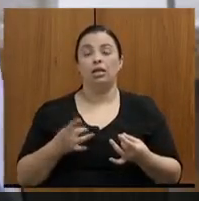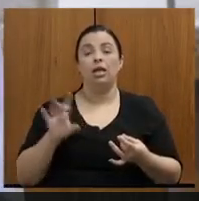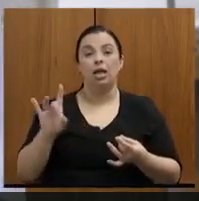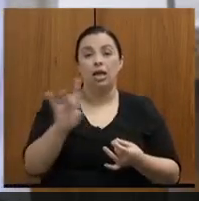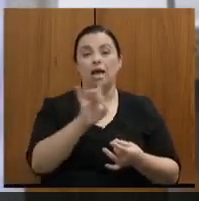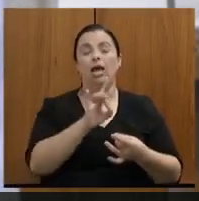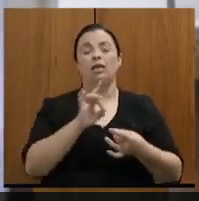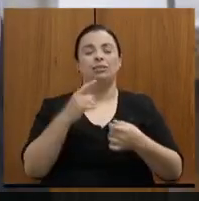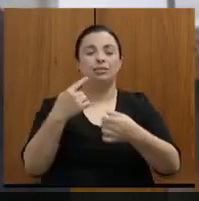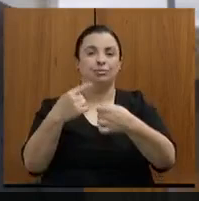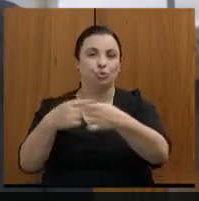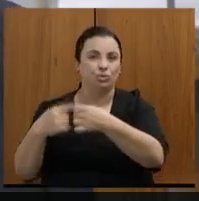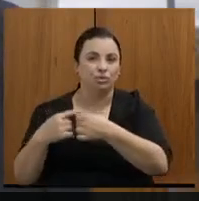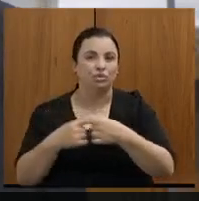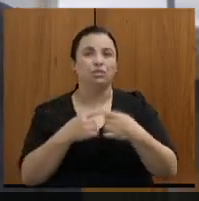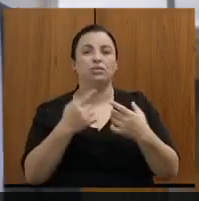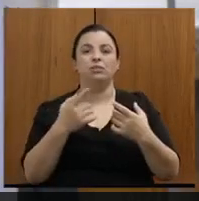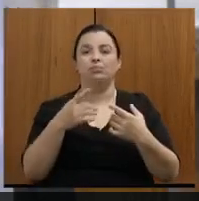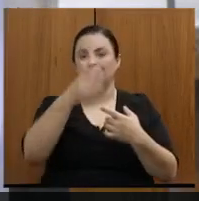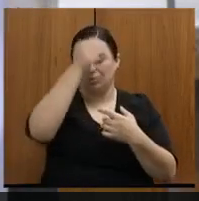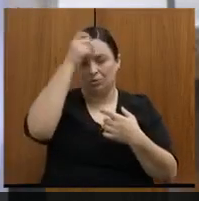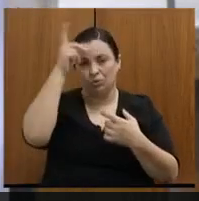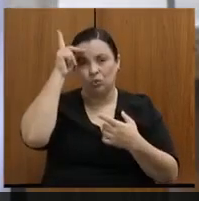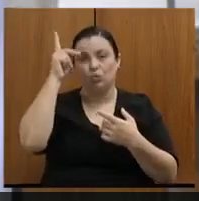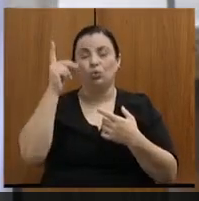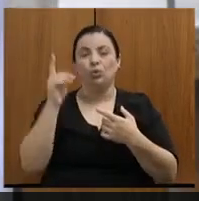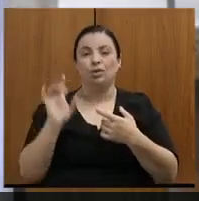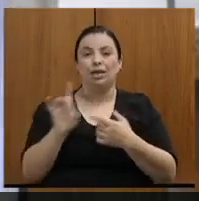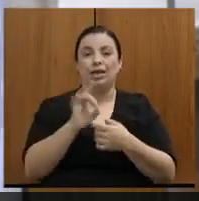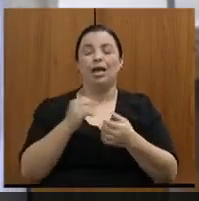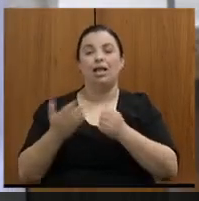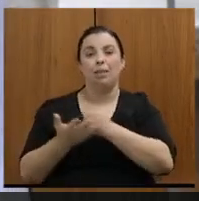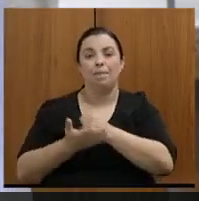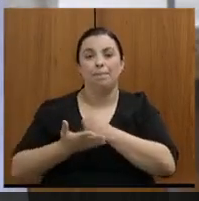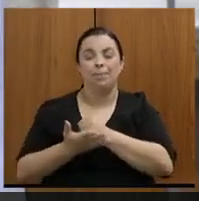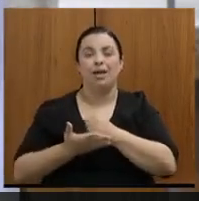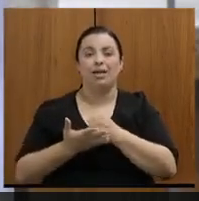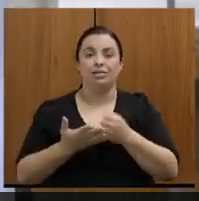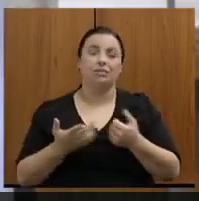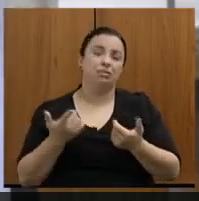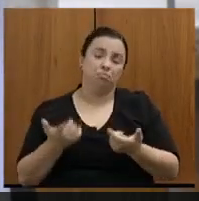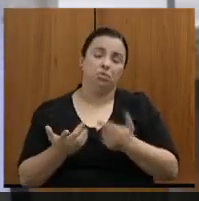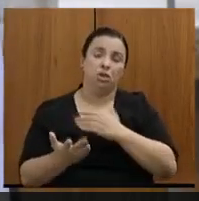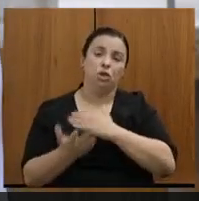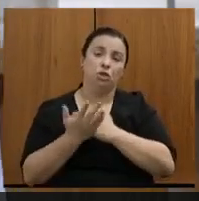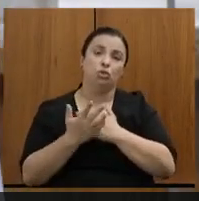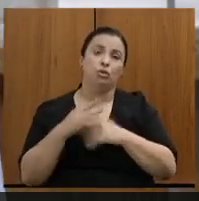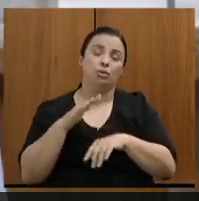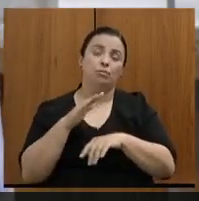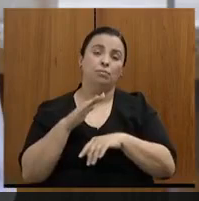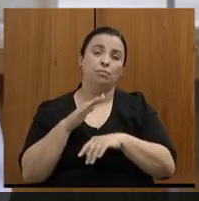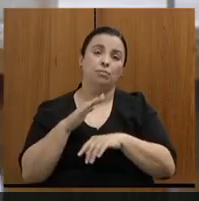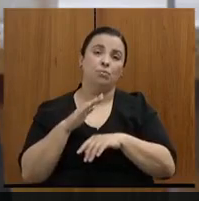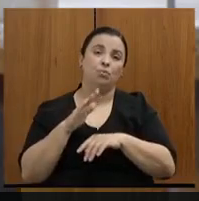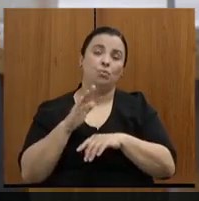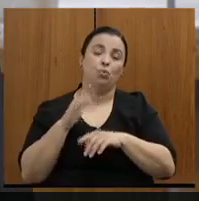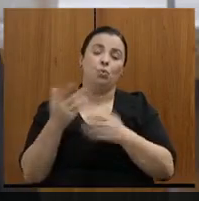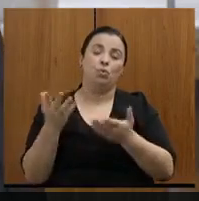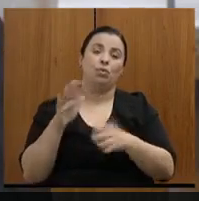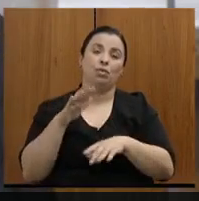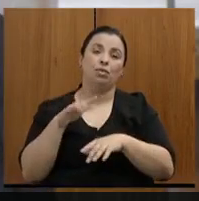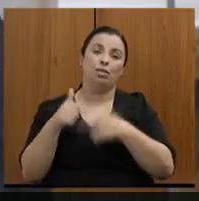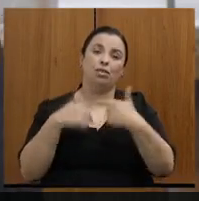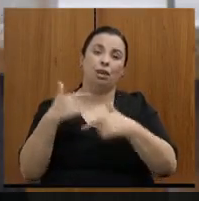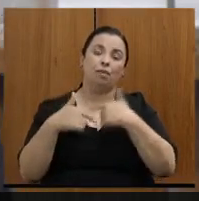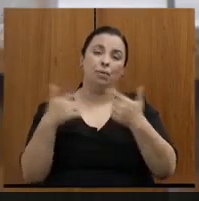municípios, de cada uma das bases dos deputados, e, com isso, melhorar a prestação de serviços. Então, para nós, poder